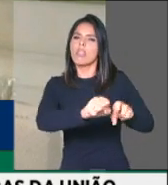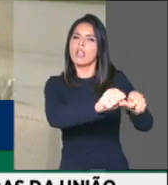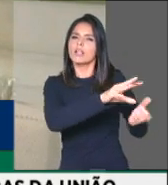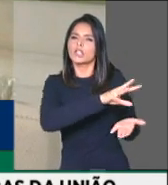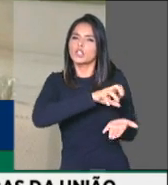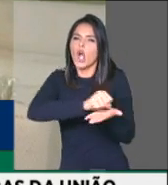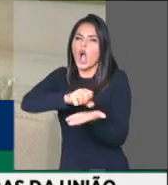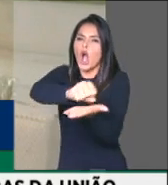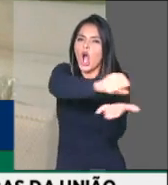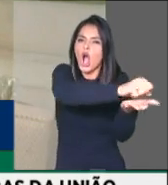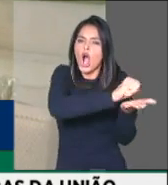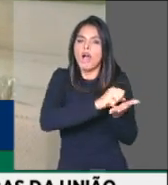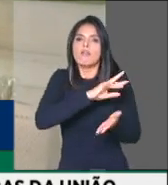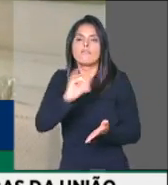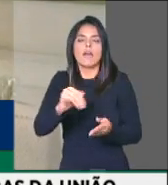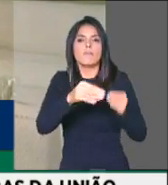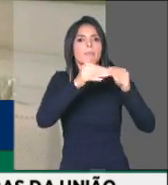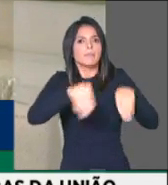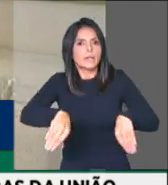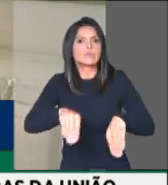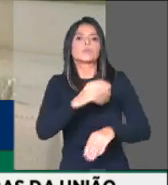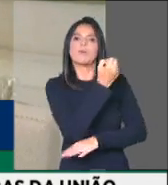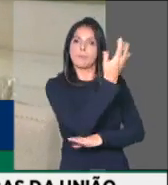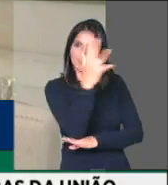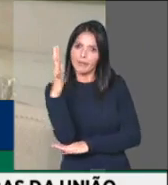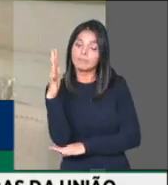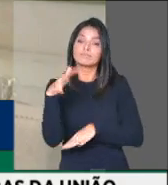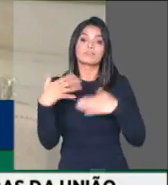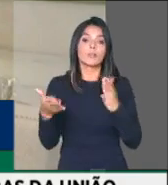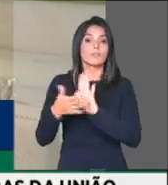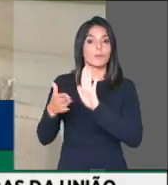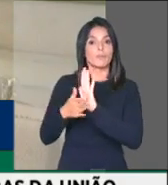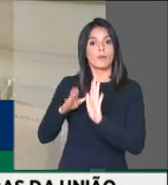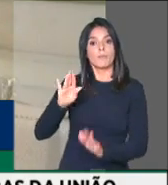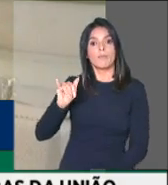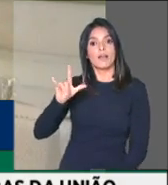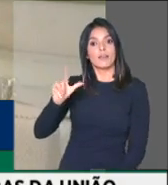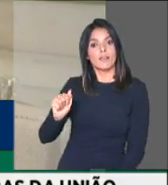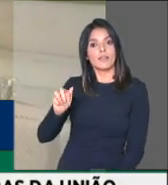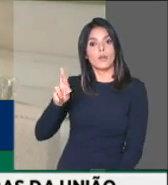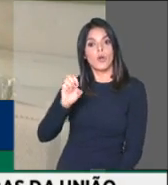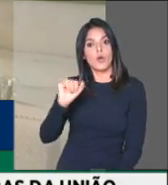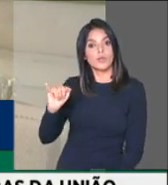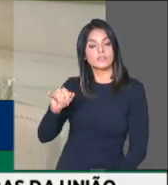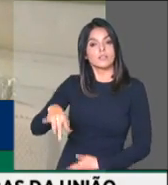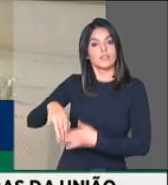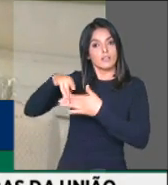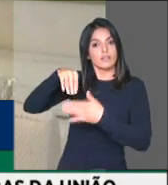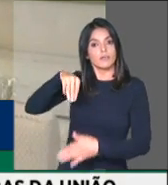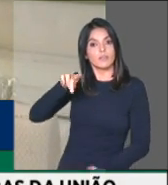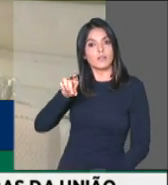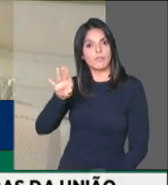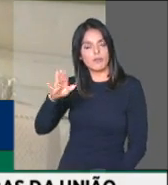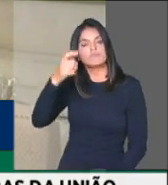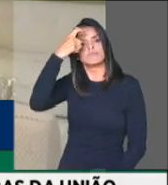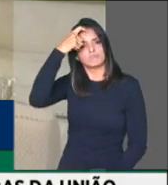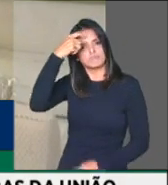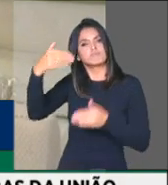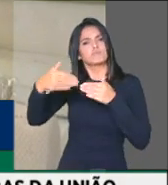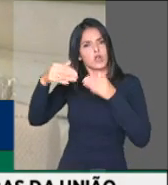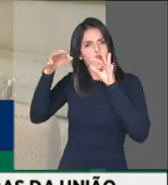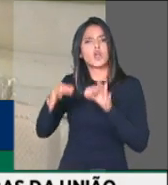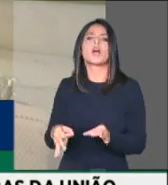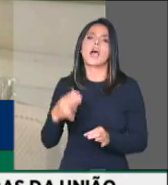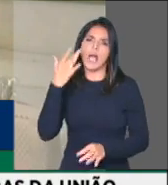eventualmente possa atacar ainda mais o nosso meio ambiente. A proposta do deputado Maleia Rossi, líder do MDB, é uma proposta coerente, acho que nós podemos